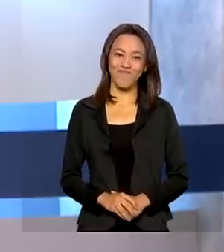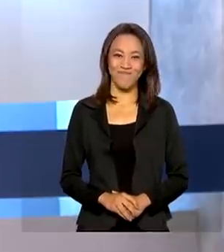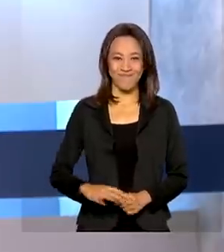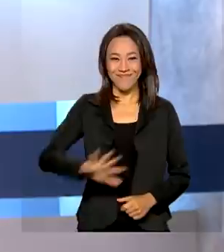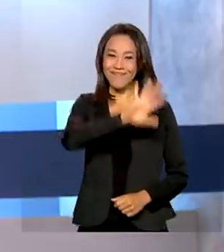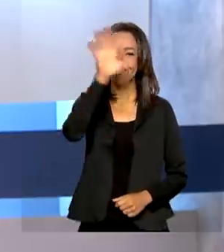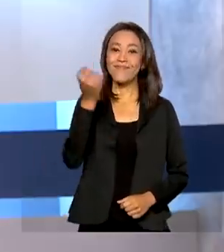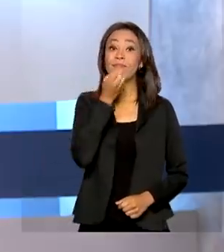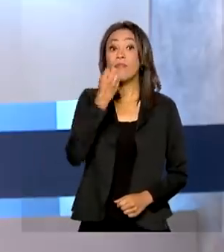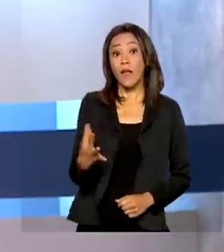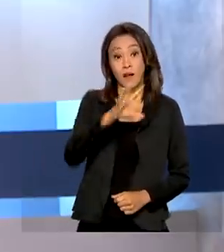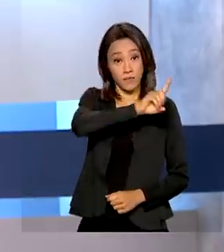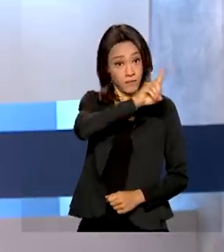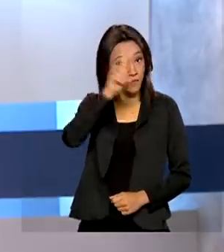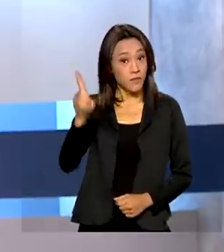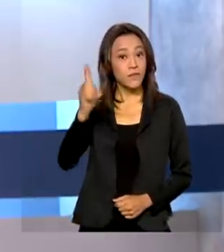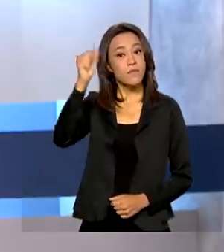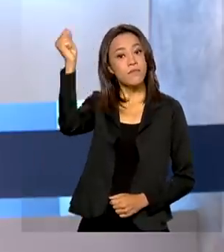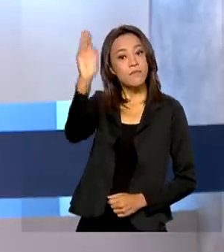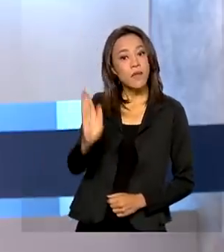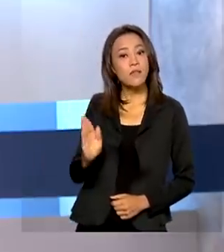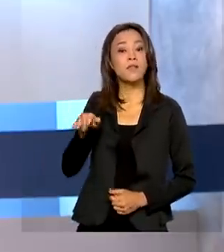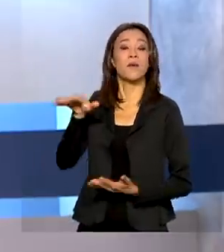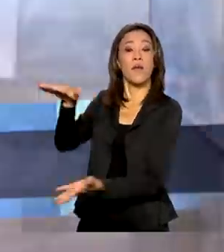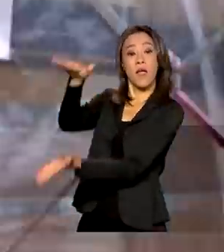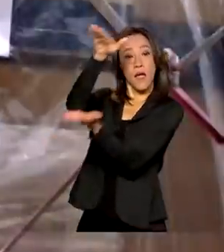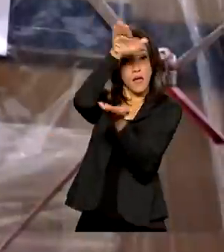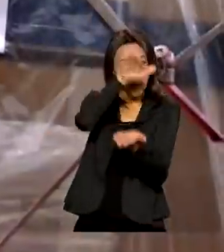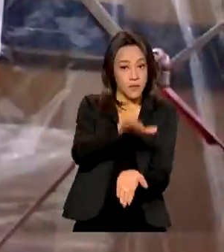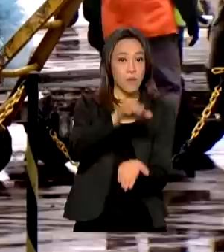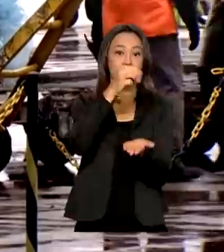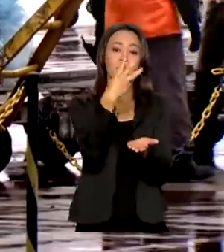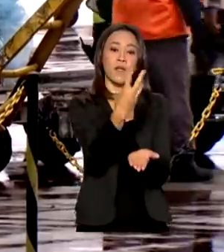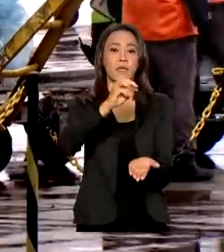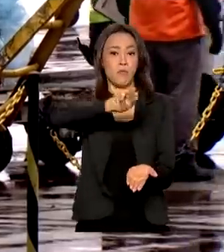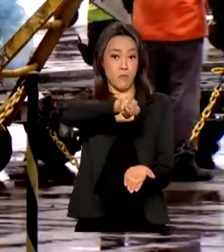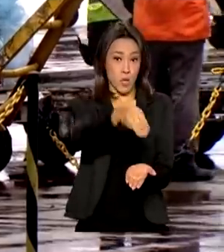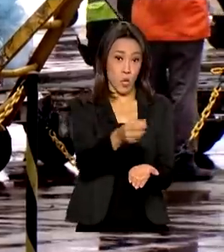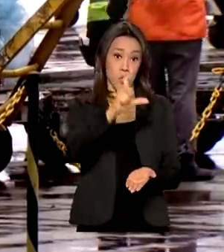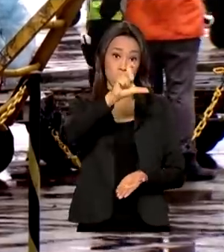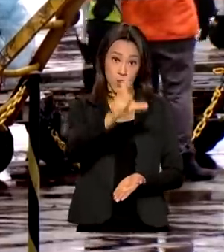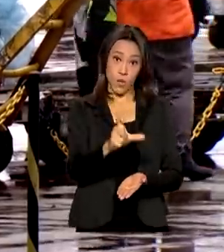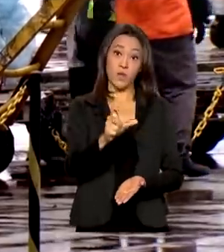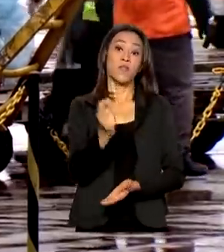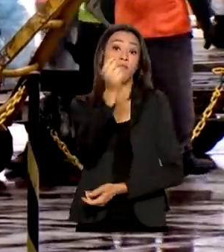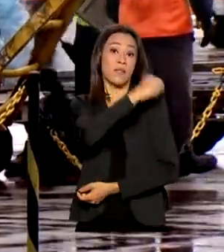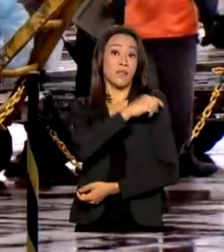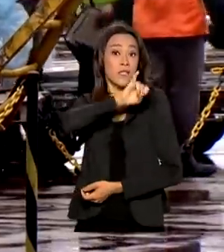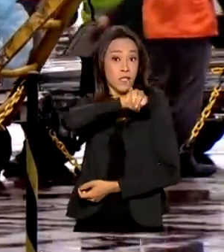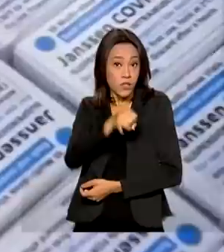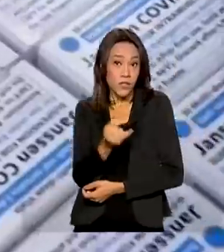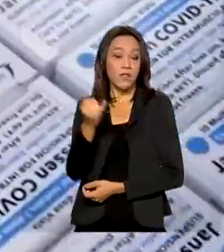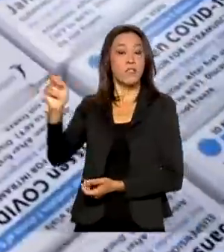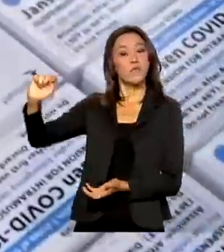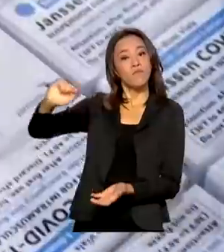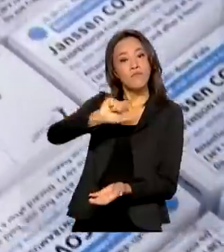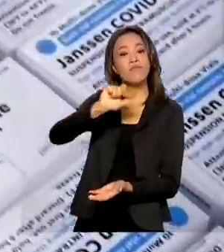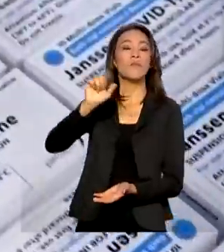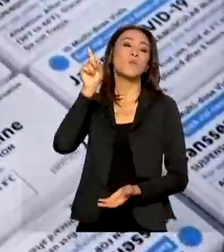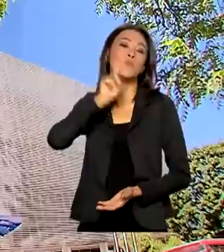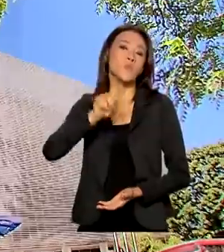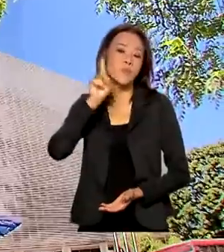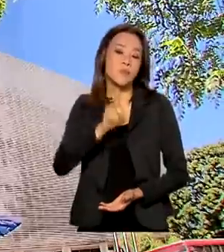Olá, bom dia. Brasil recebe mais 3 milhões de doses da vacina Janssen doadas pelos Estados Unidos.